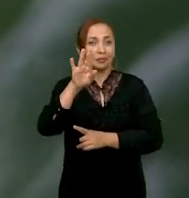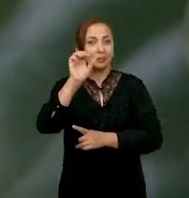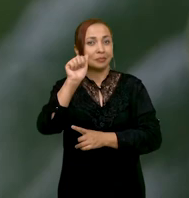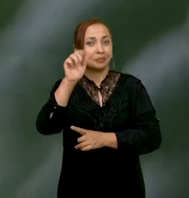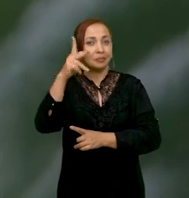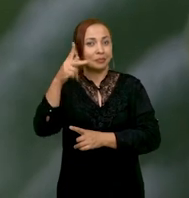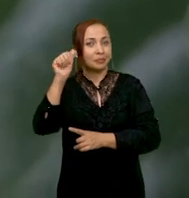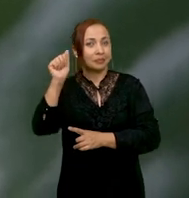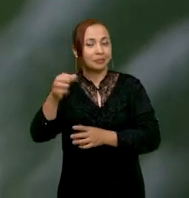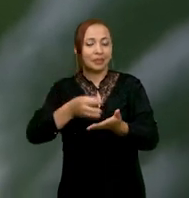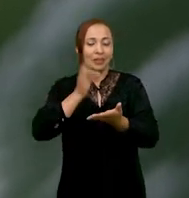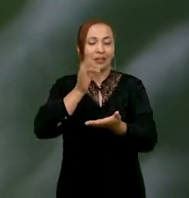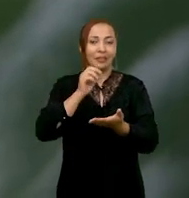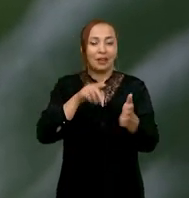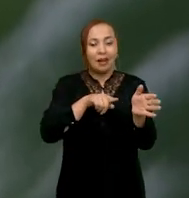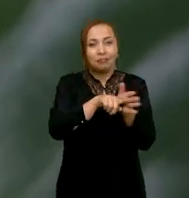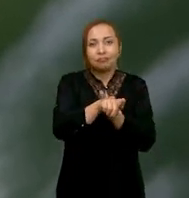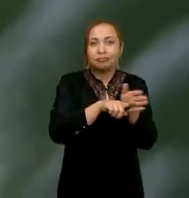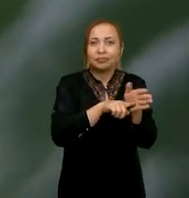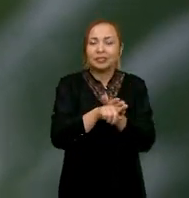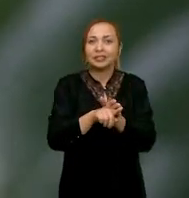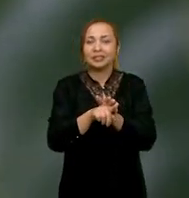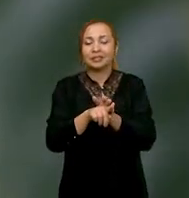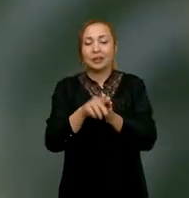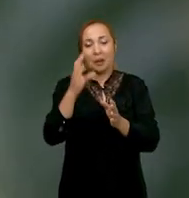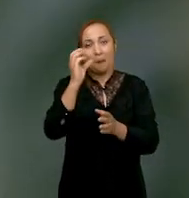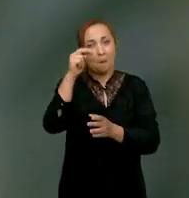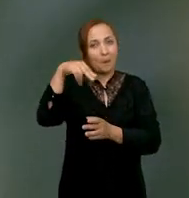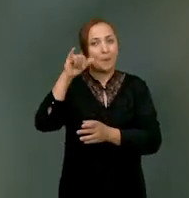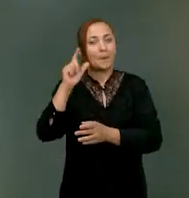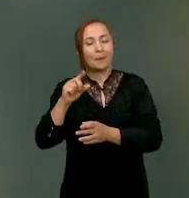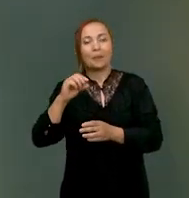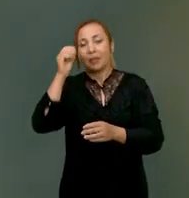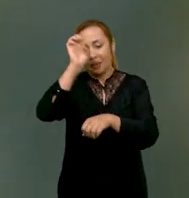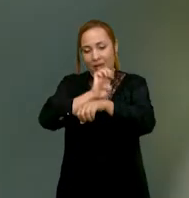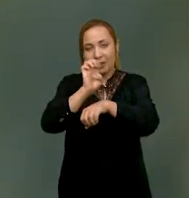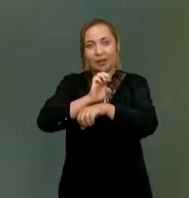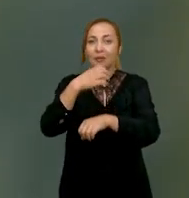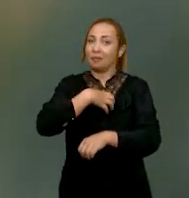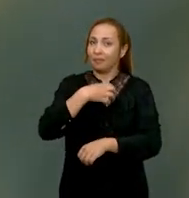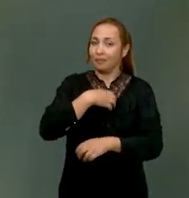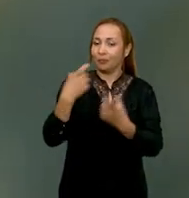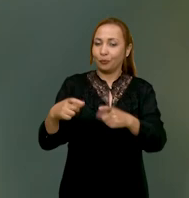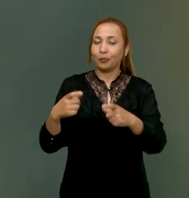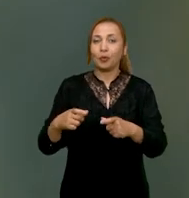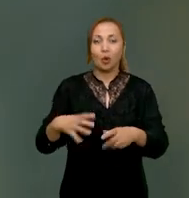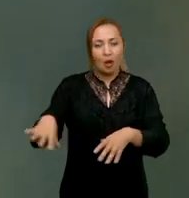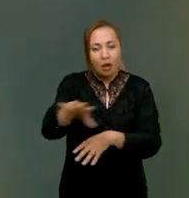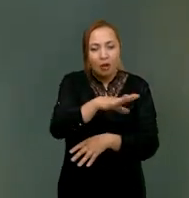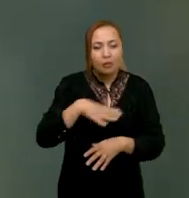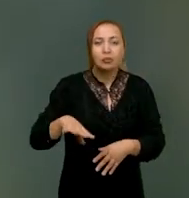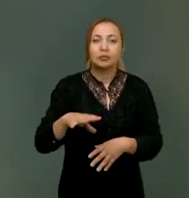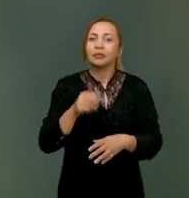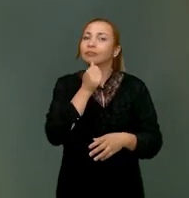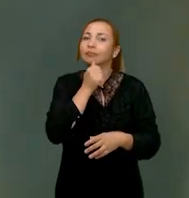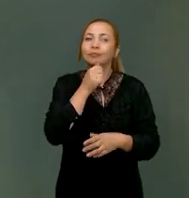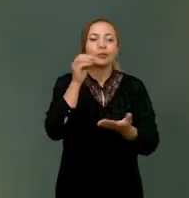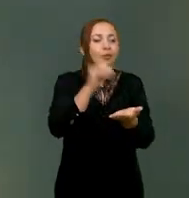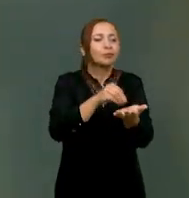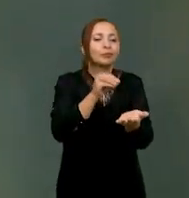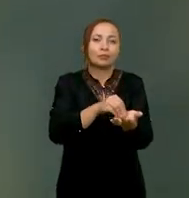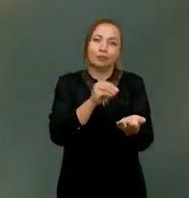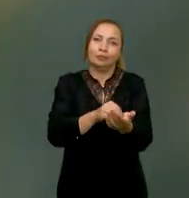projeto de pesquisa do café Cunilon para o Estado da Bahia, nessas áreas onde o Cunilon ainda não está,